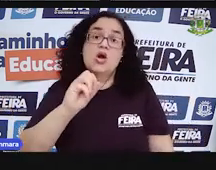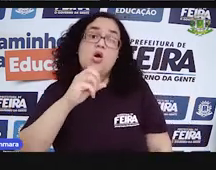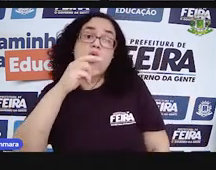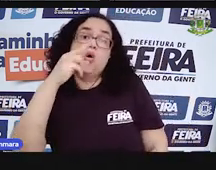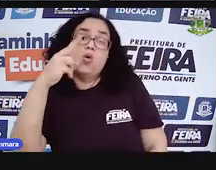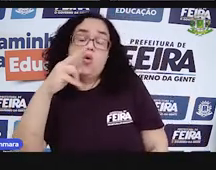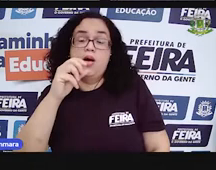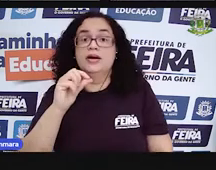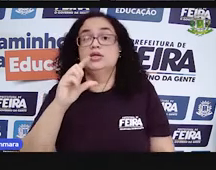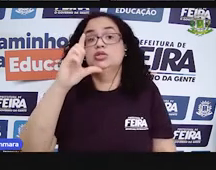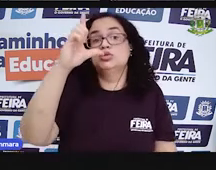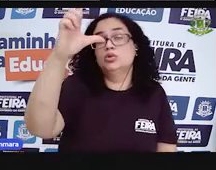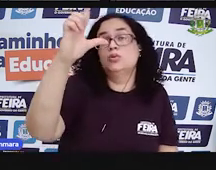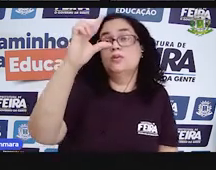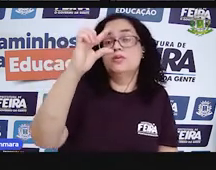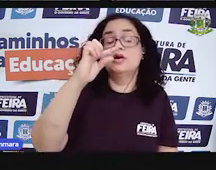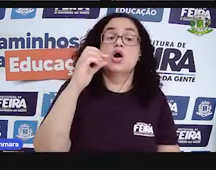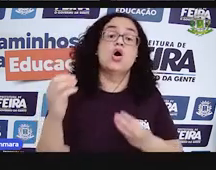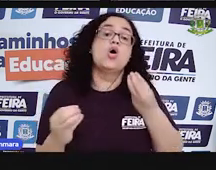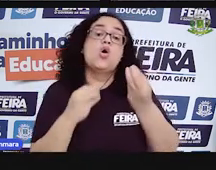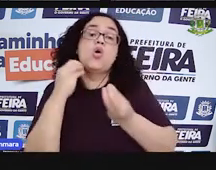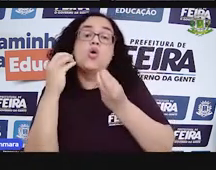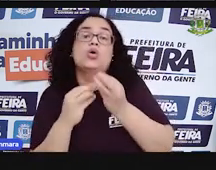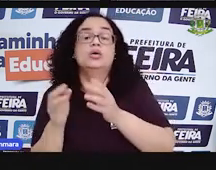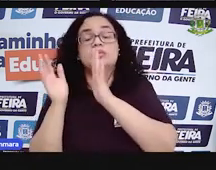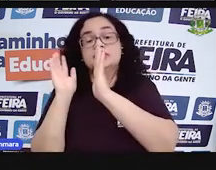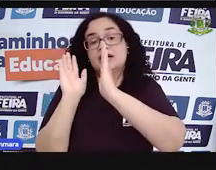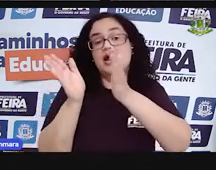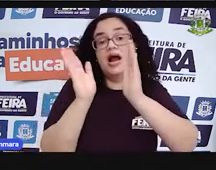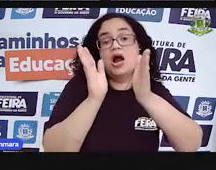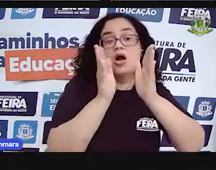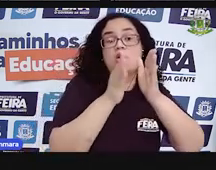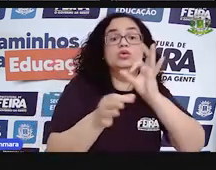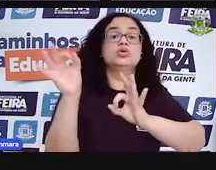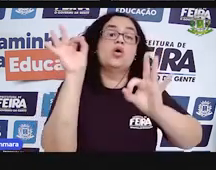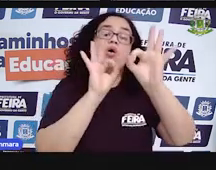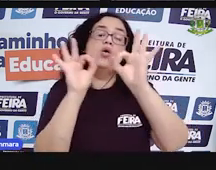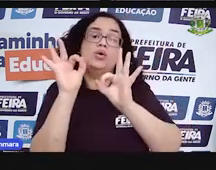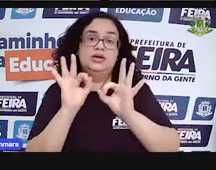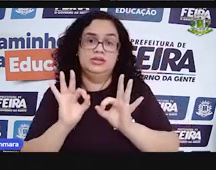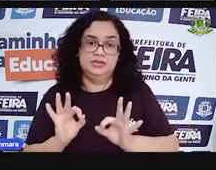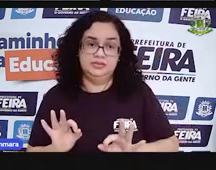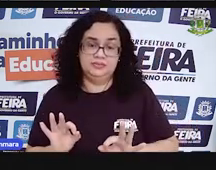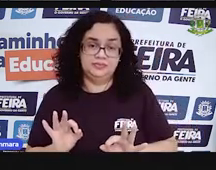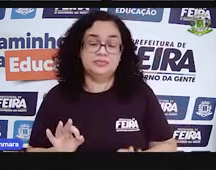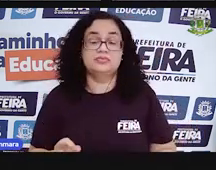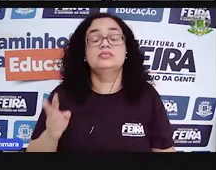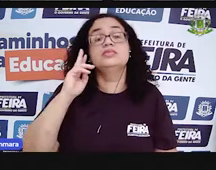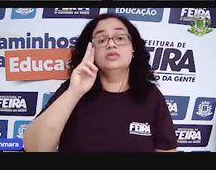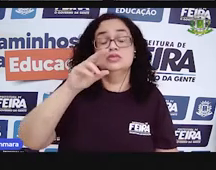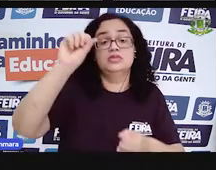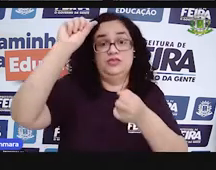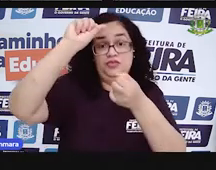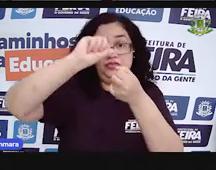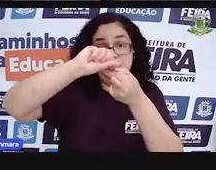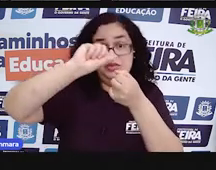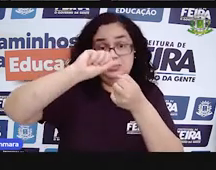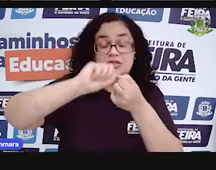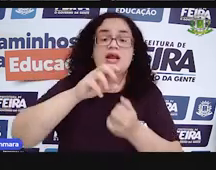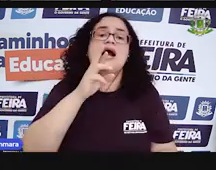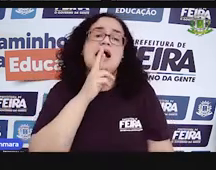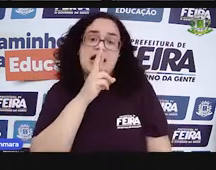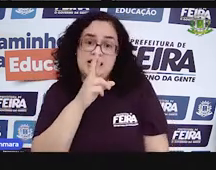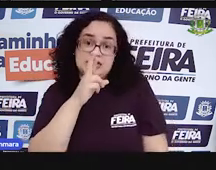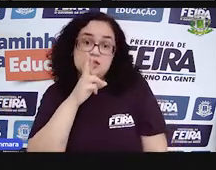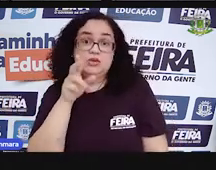Como é que tá a ordem dessa tabela? Depois de organizar ela em ordem decrescente, se você fez, o resultado